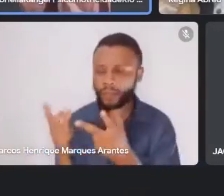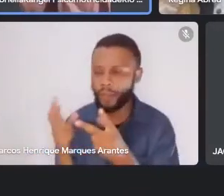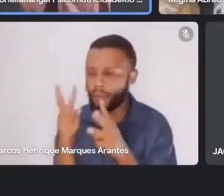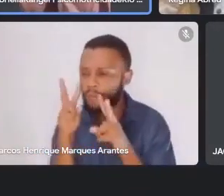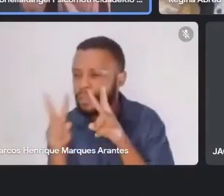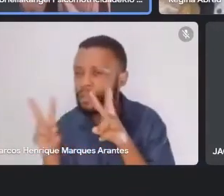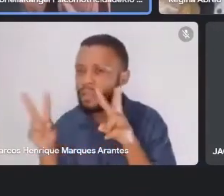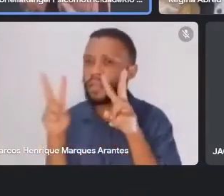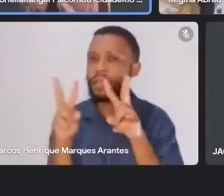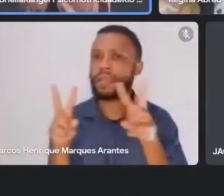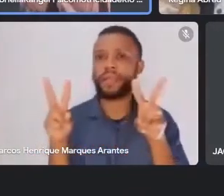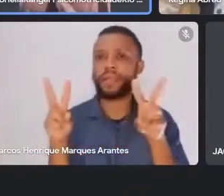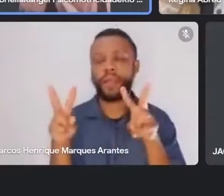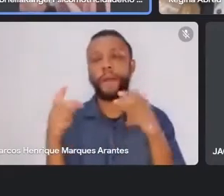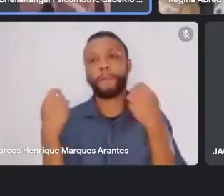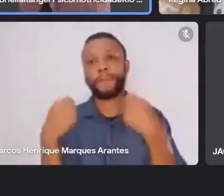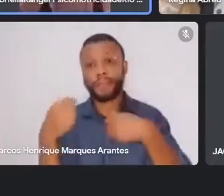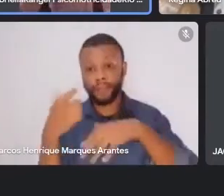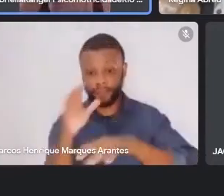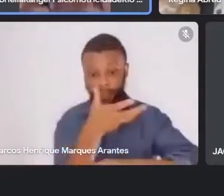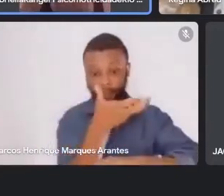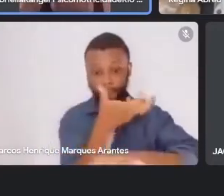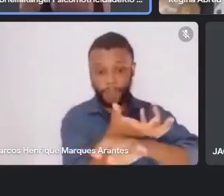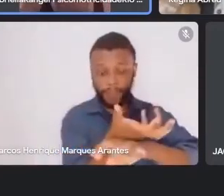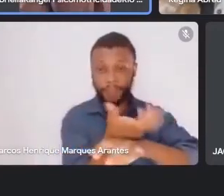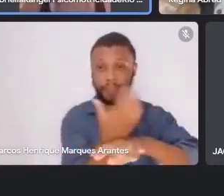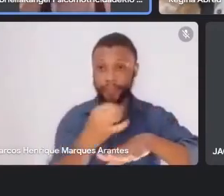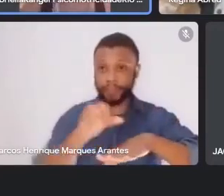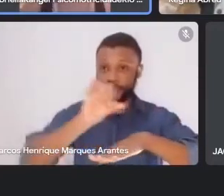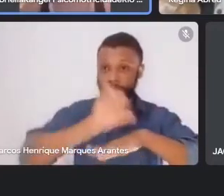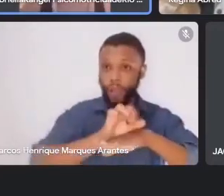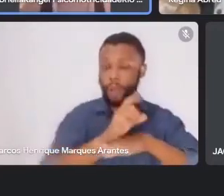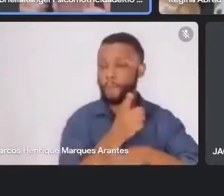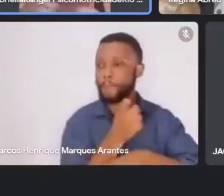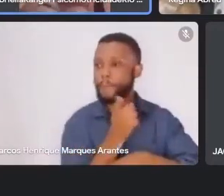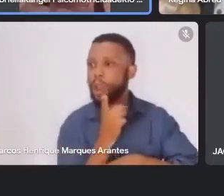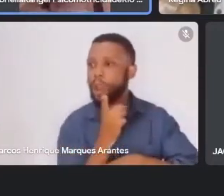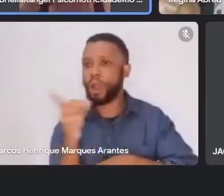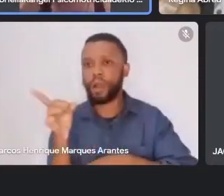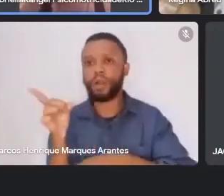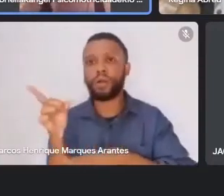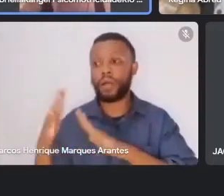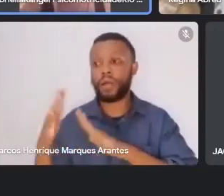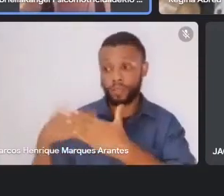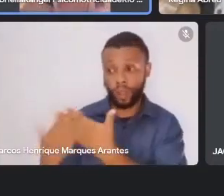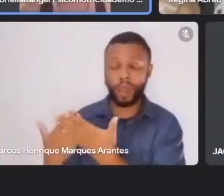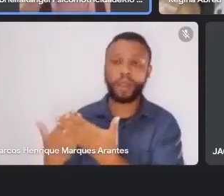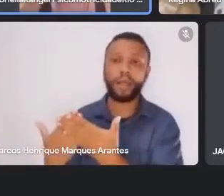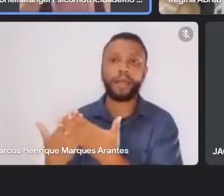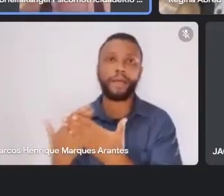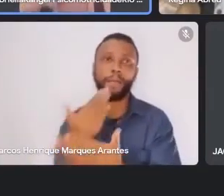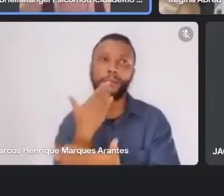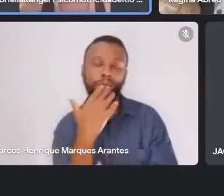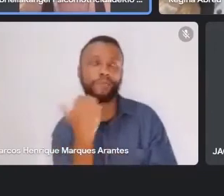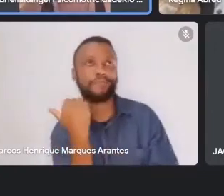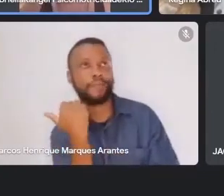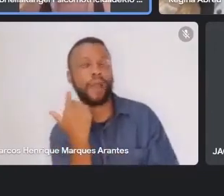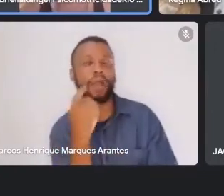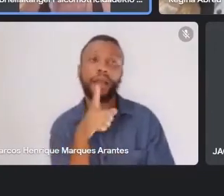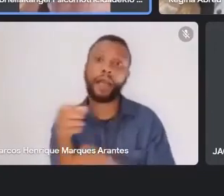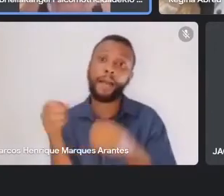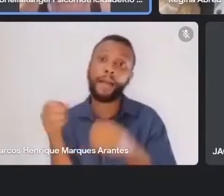me deslocar da Praça Central até a escola, pegando carona, porque não tinha como, eram perto, longe, e eu fui de